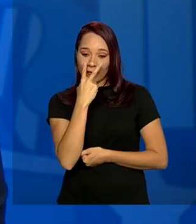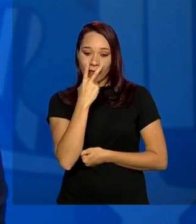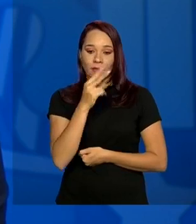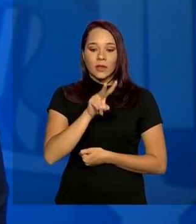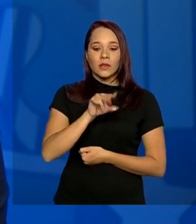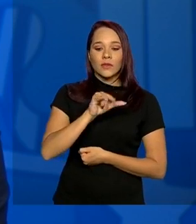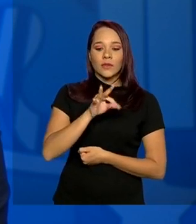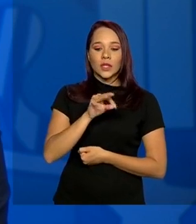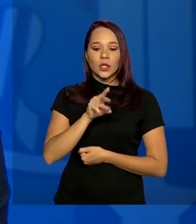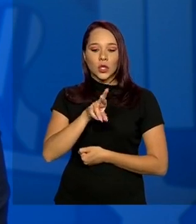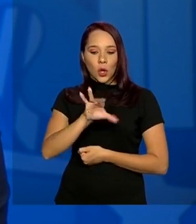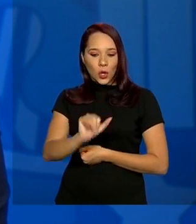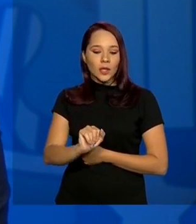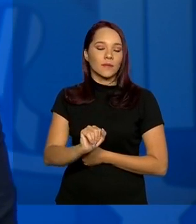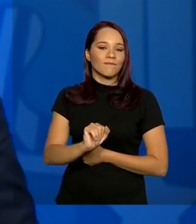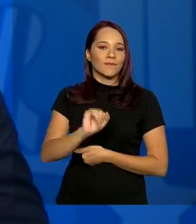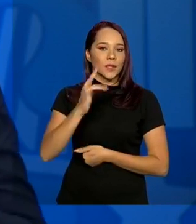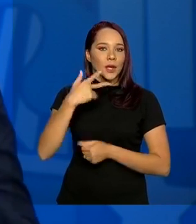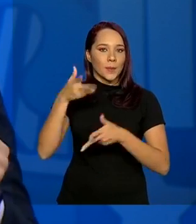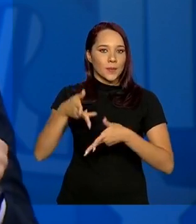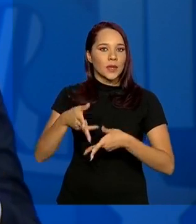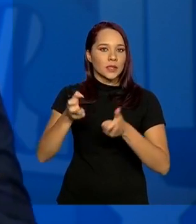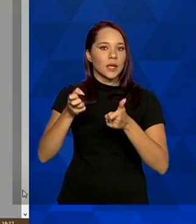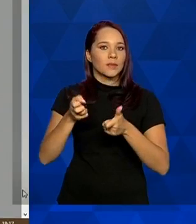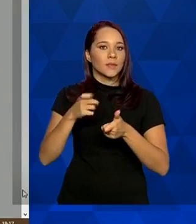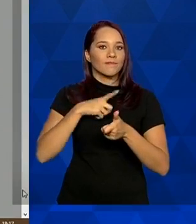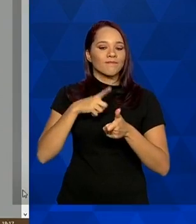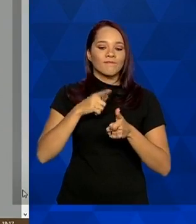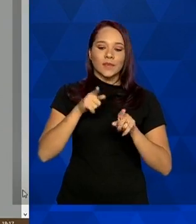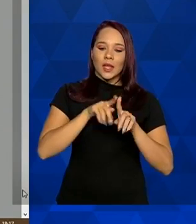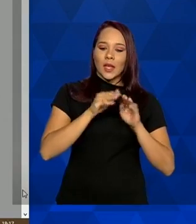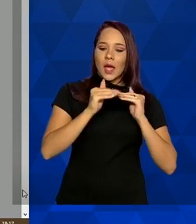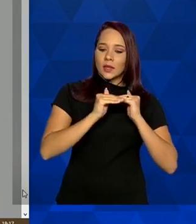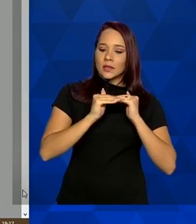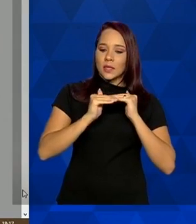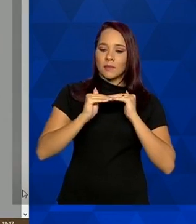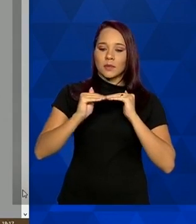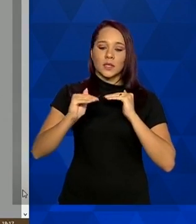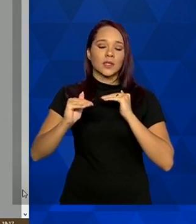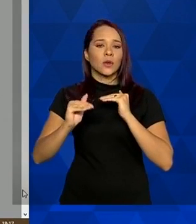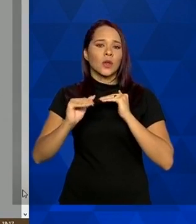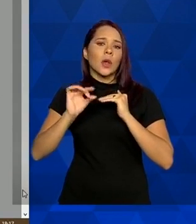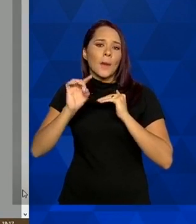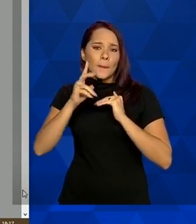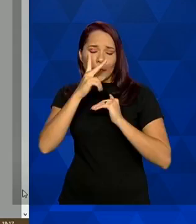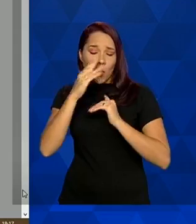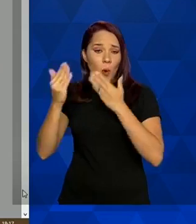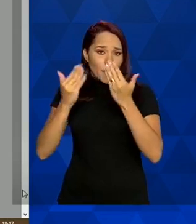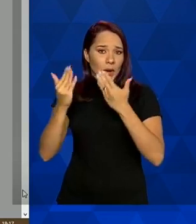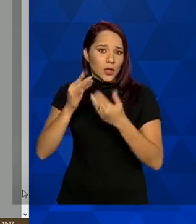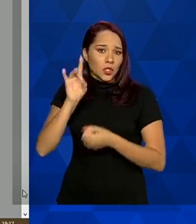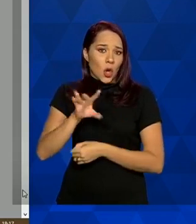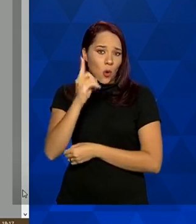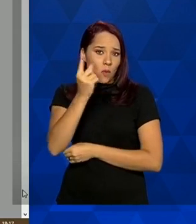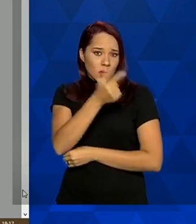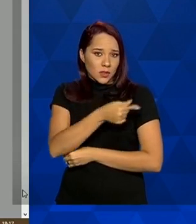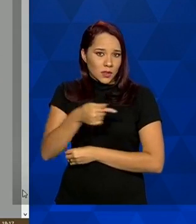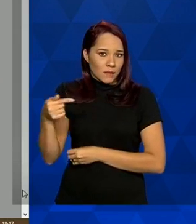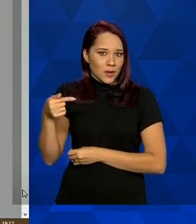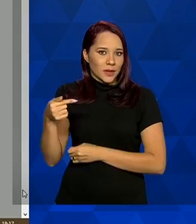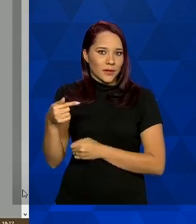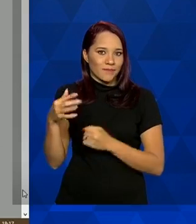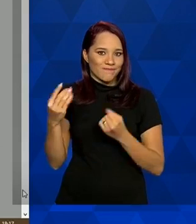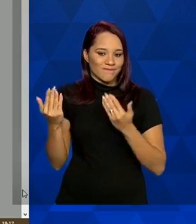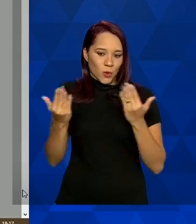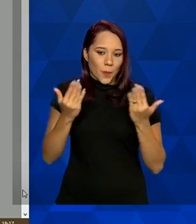metropolitana, a gente percebe essa tendência à estabilização de forma mais prominente, comparando somente uma semana e a